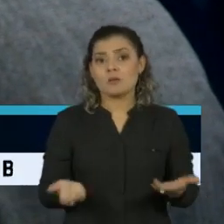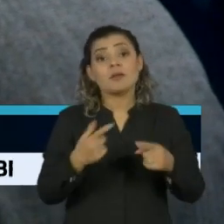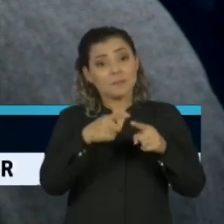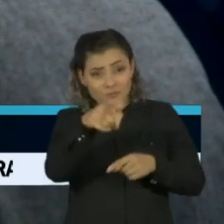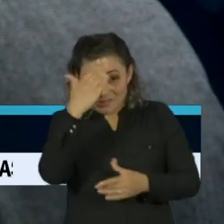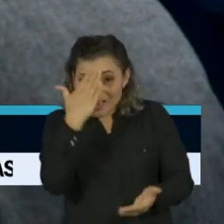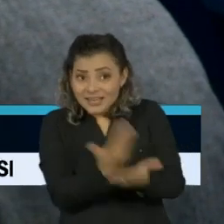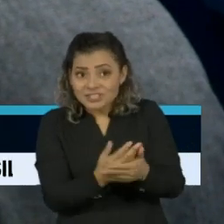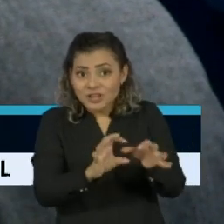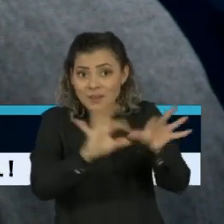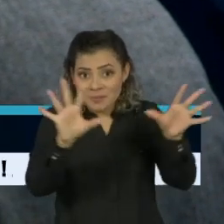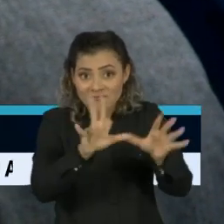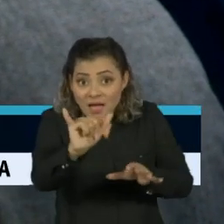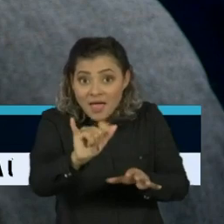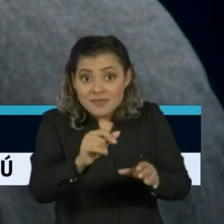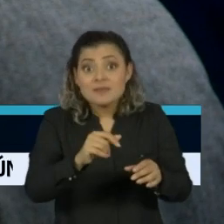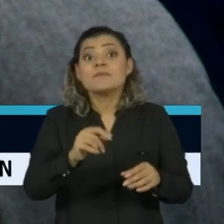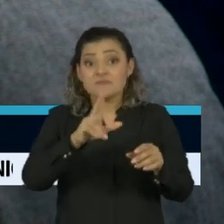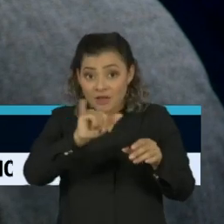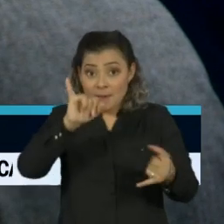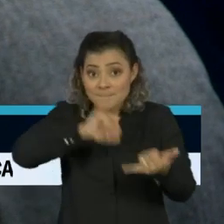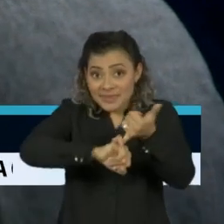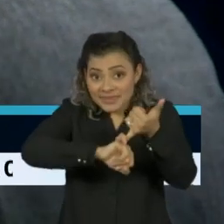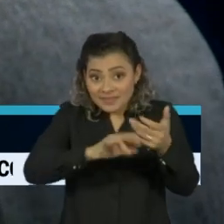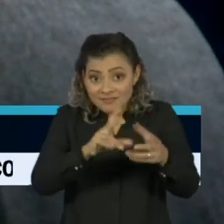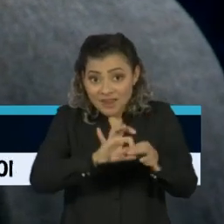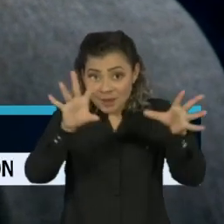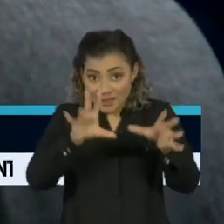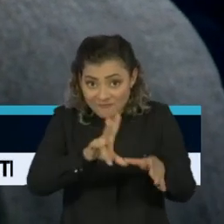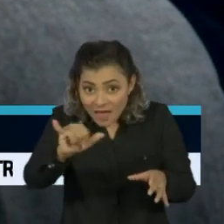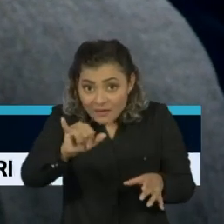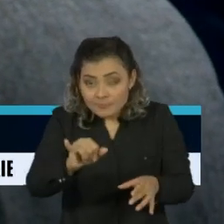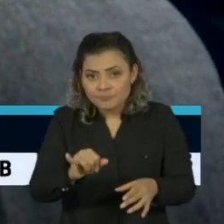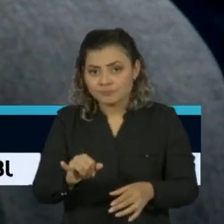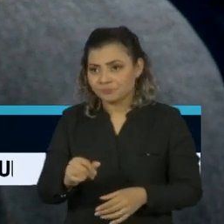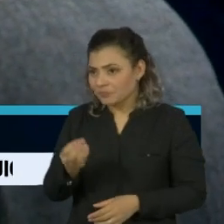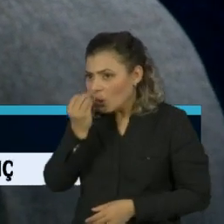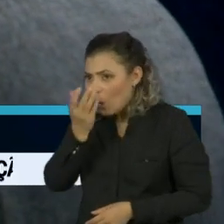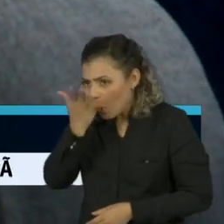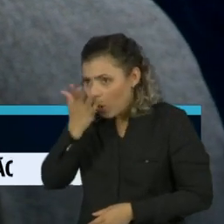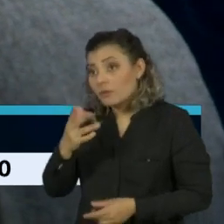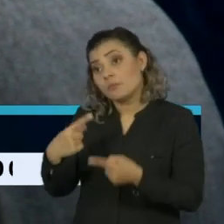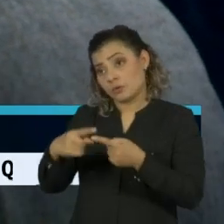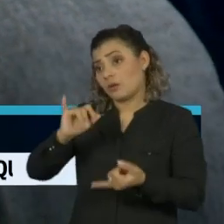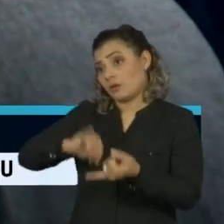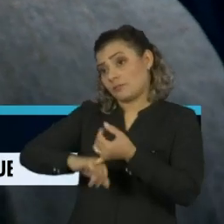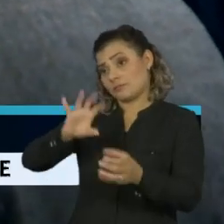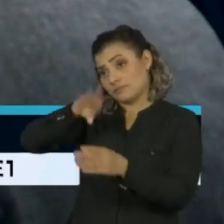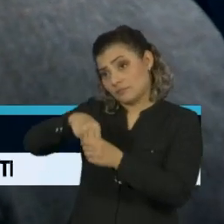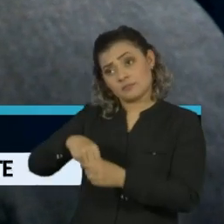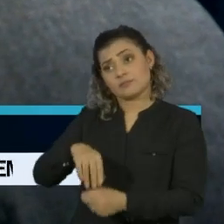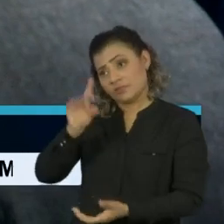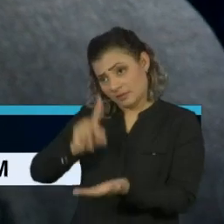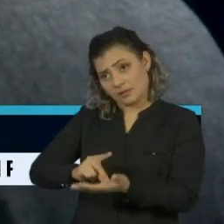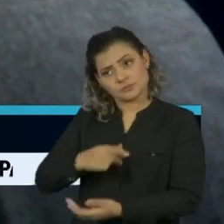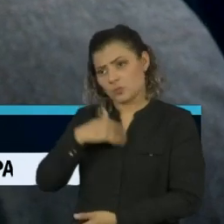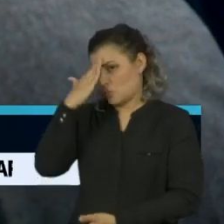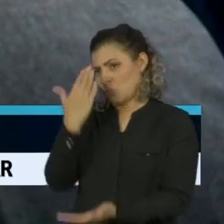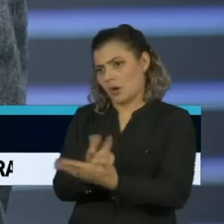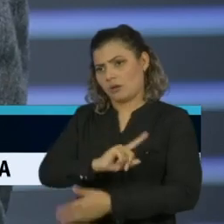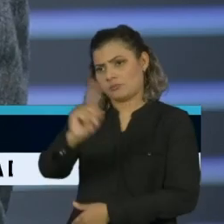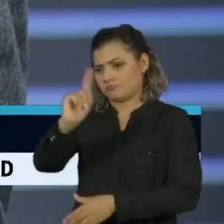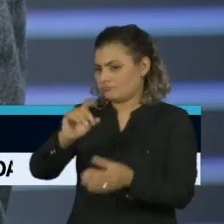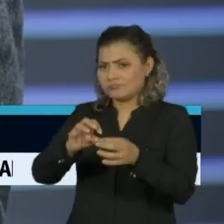cenário de mais liberdade para Pequim, que é o que eles estão tentando? Mais liberdade para Hong Kong, que Pequim dê liberdade? Não, não acredito.